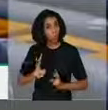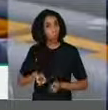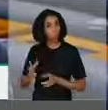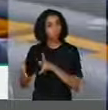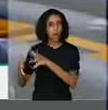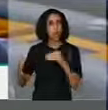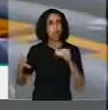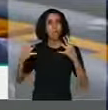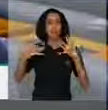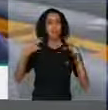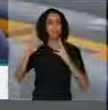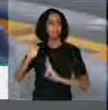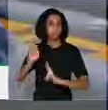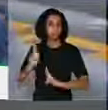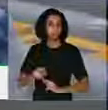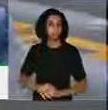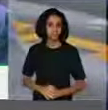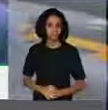e a sua chama de esperança.